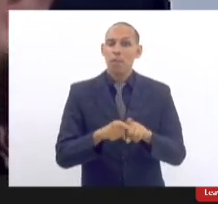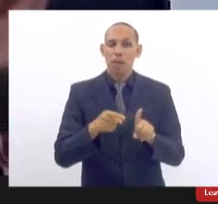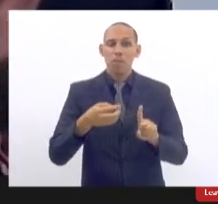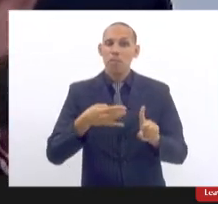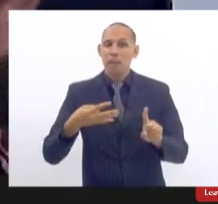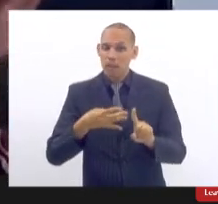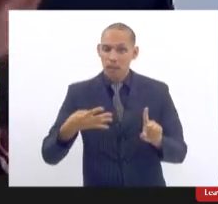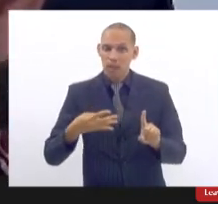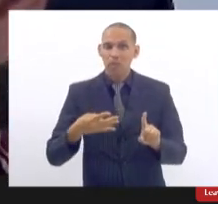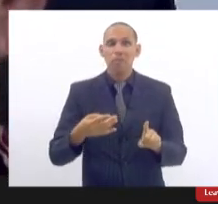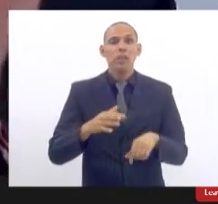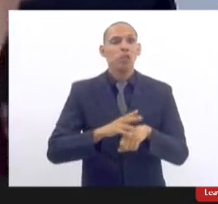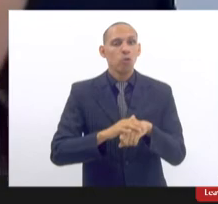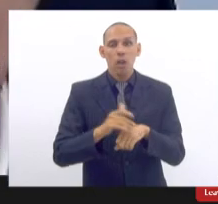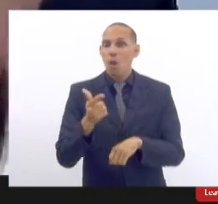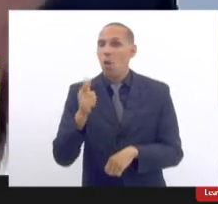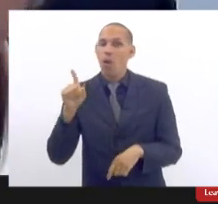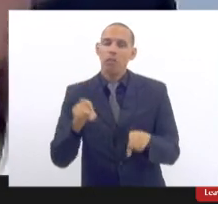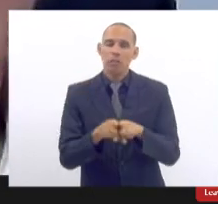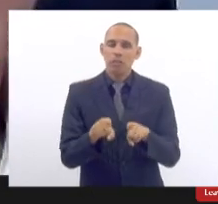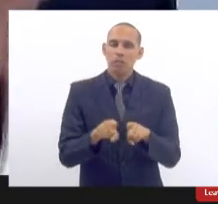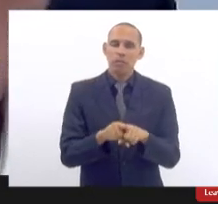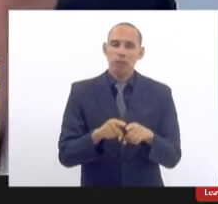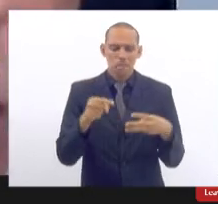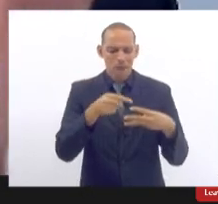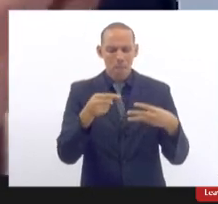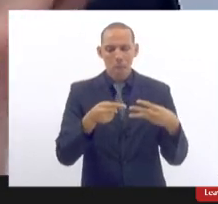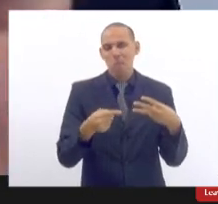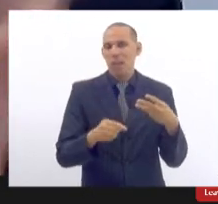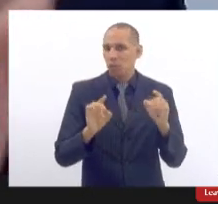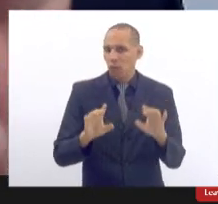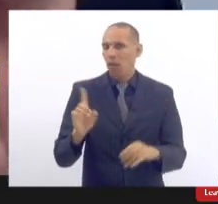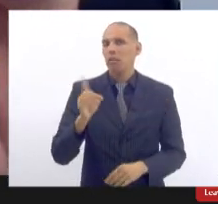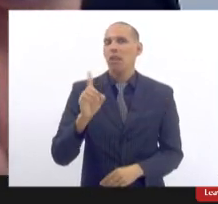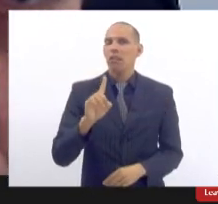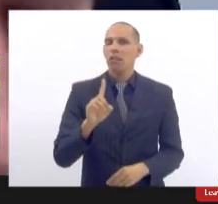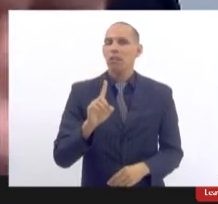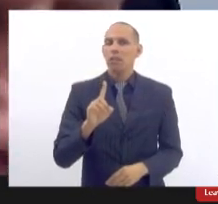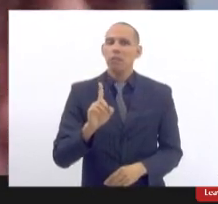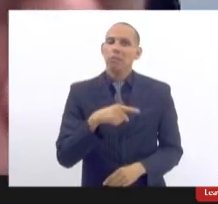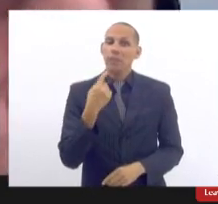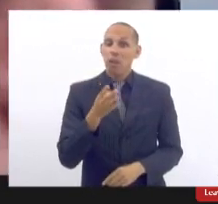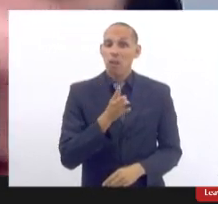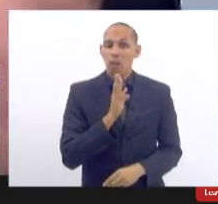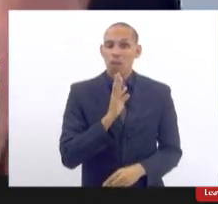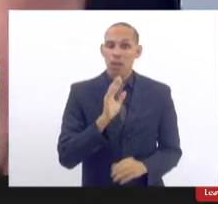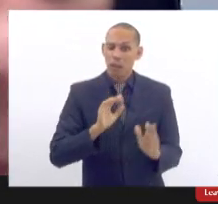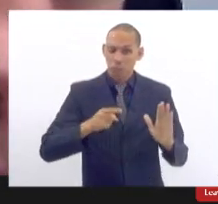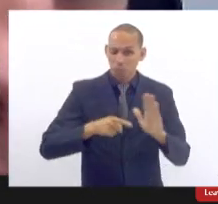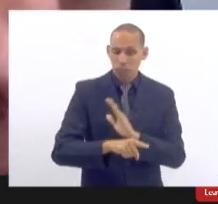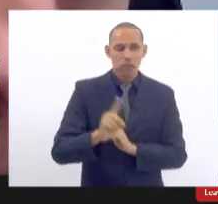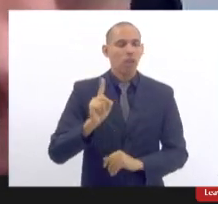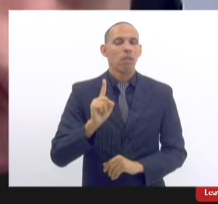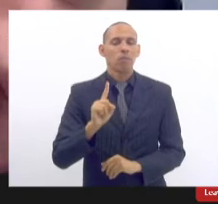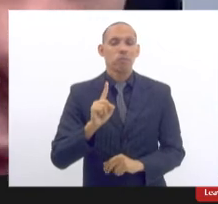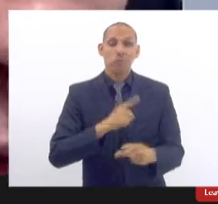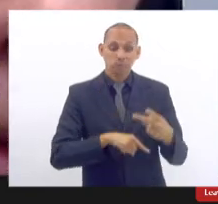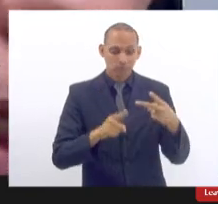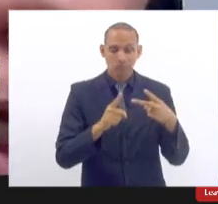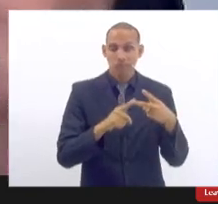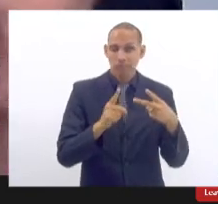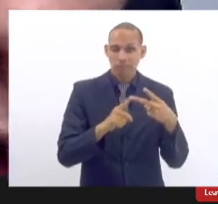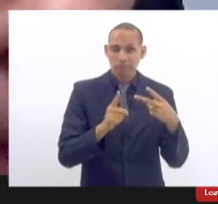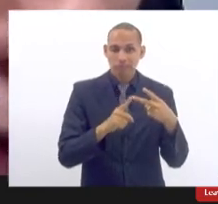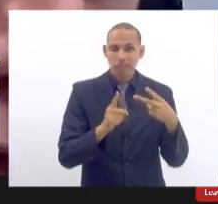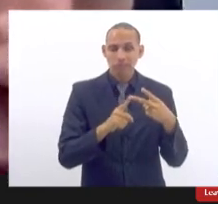diz entre outras é que não são só essas a gente não tem conhecimento pleno o segundo ponto da lei é